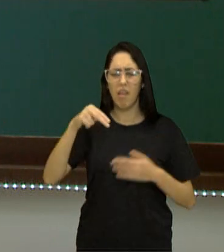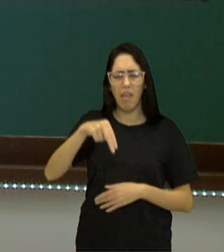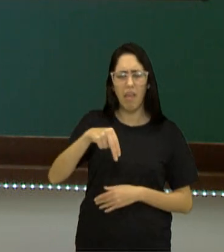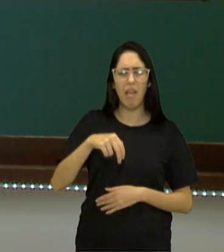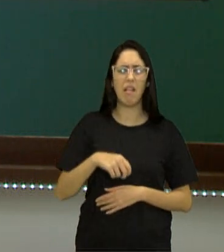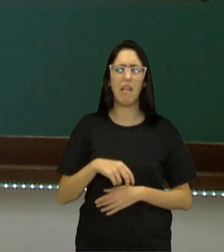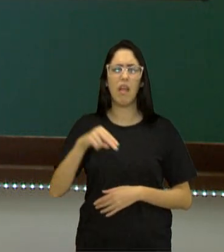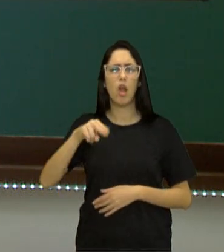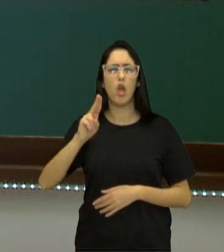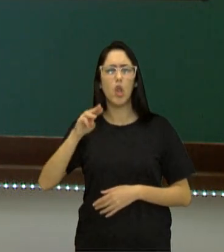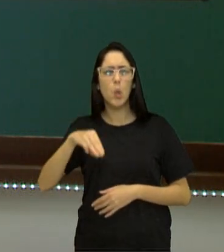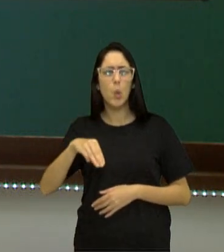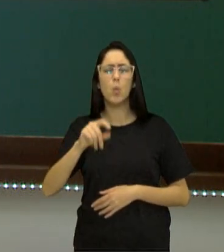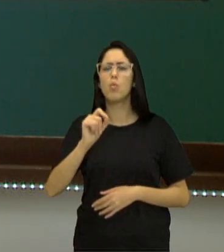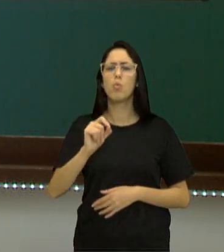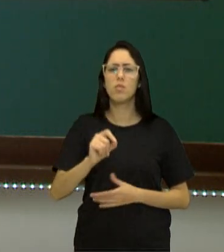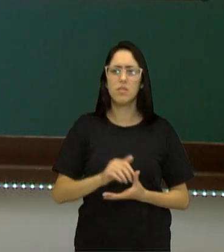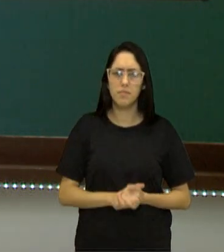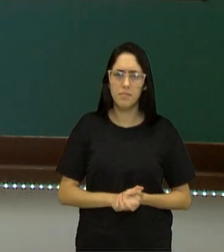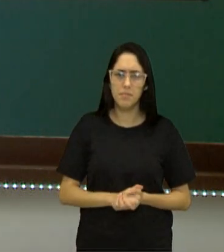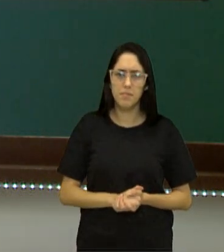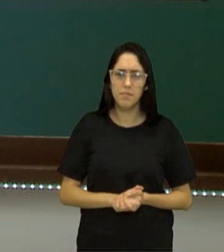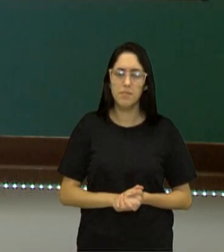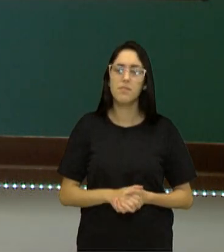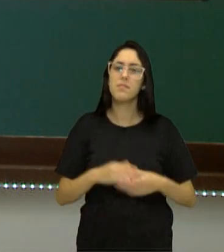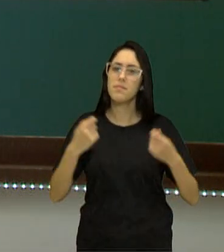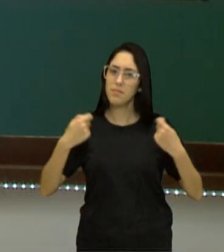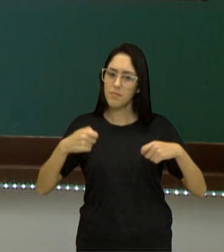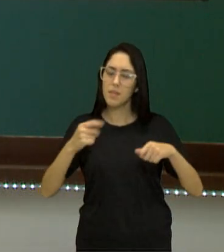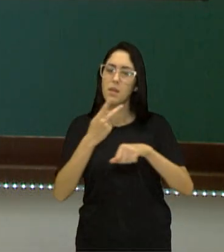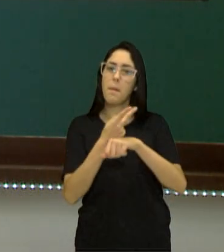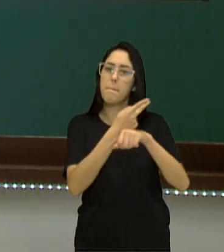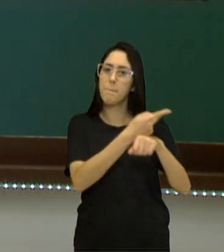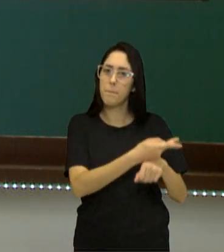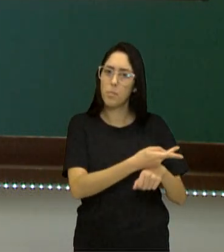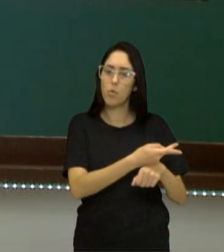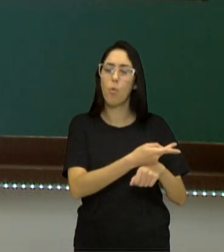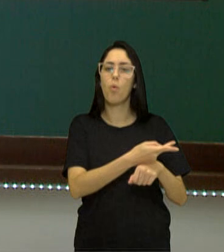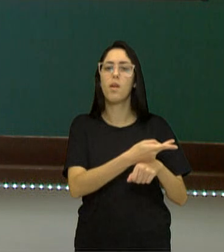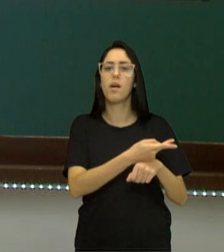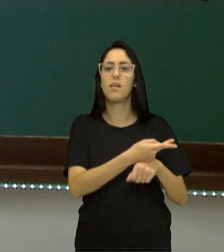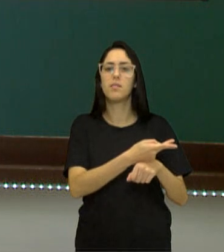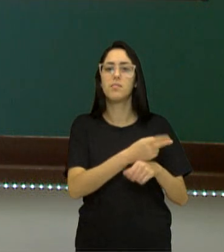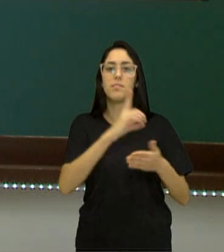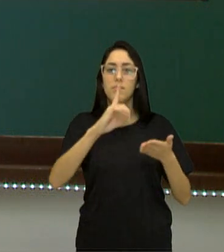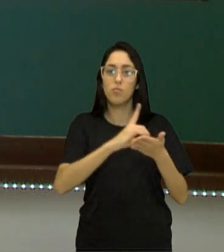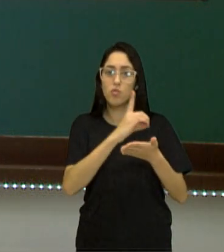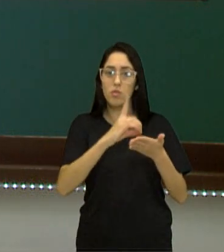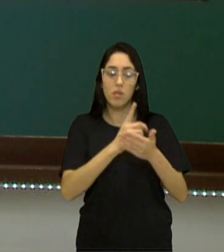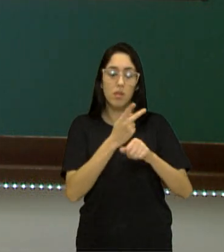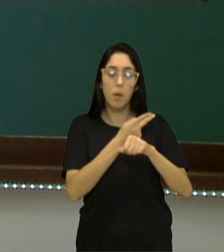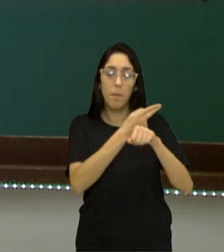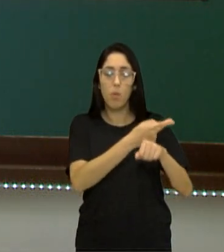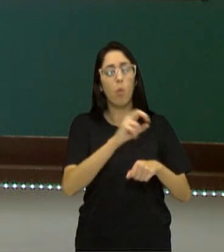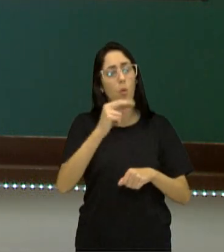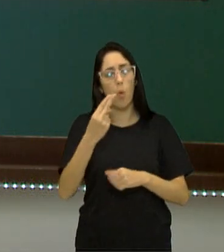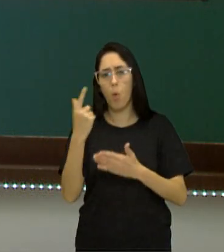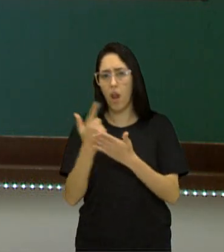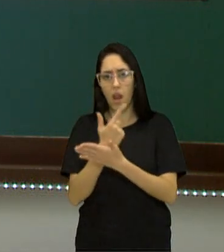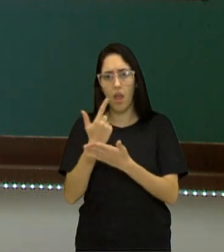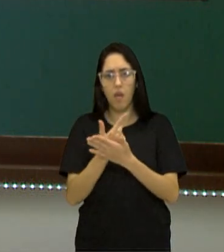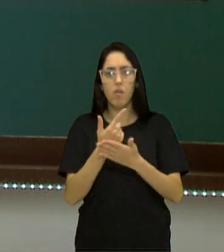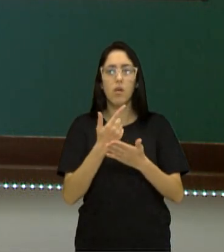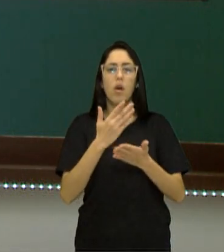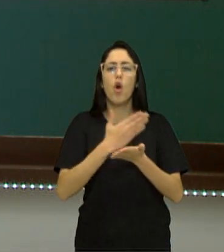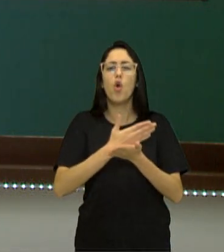Como é que eu vou saber? Eu vou saber procurando no texto. Não, no dicionário da enciclopédia. Nas páginas